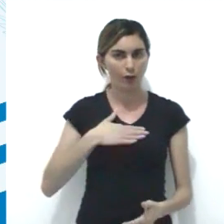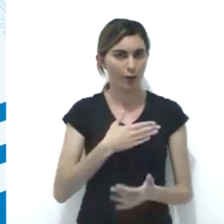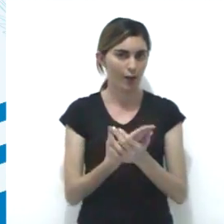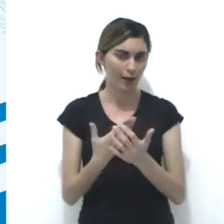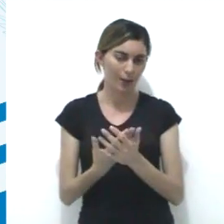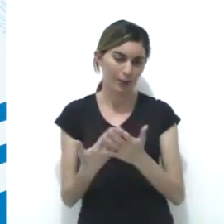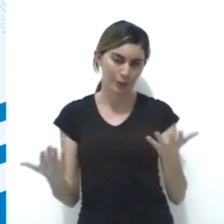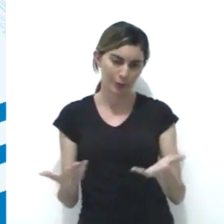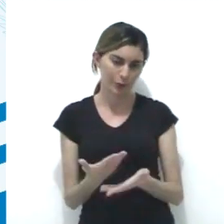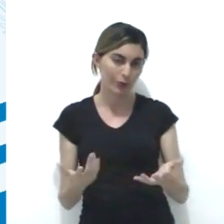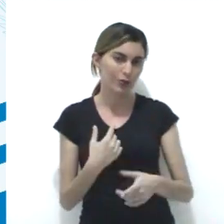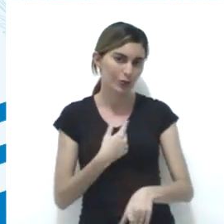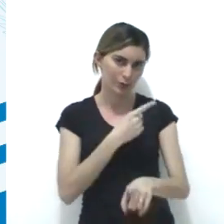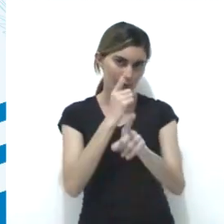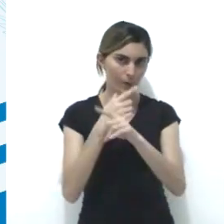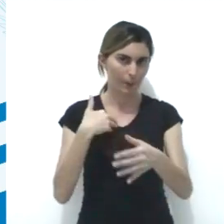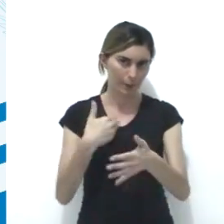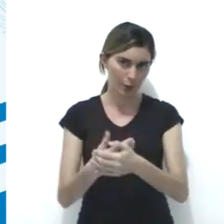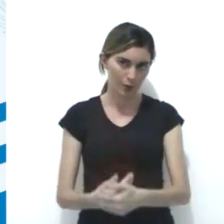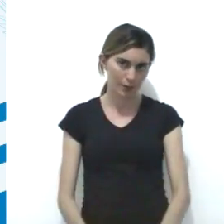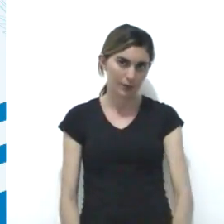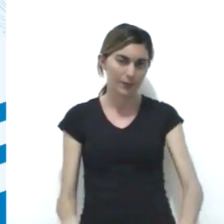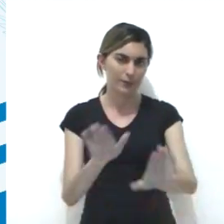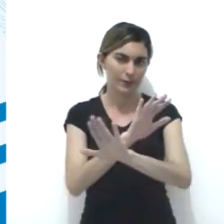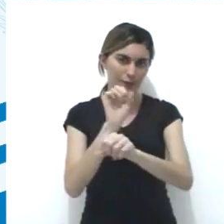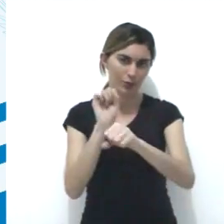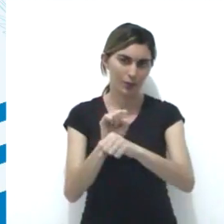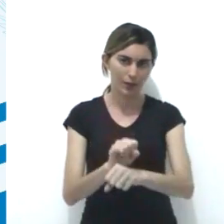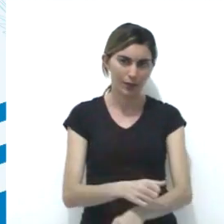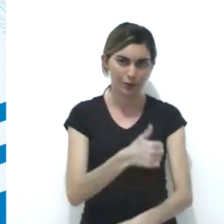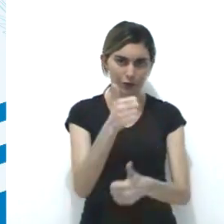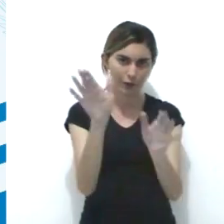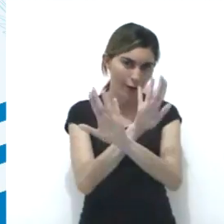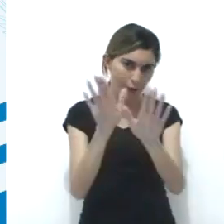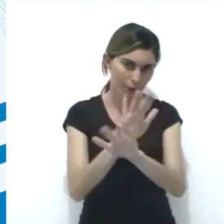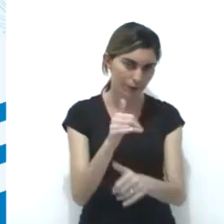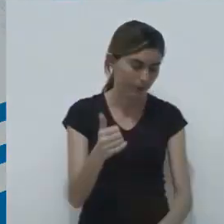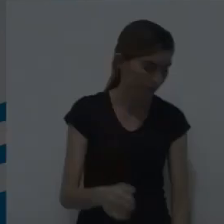tenham gostado da aula de hoje. A gente se encontra na próxima. Eu te espero. Tchau!